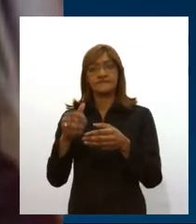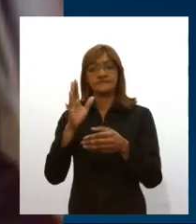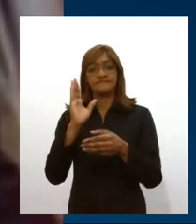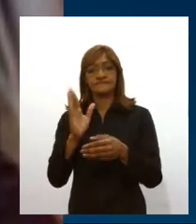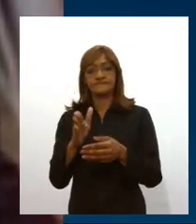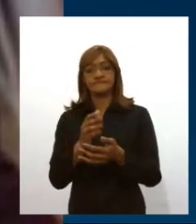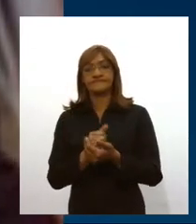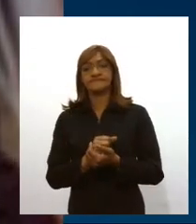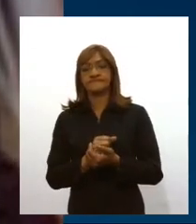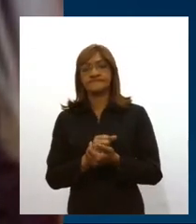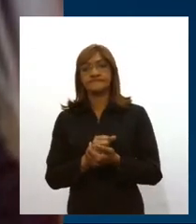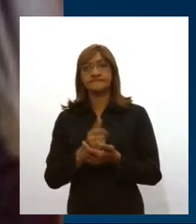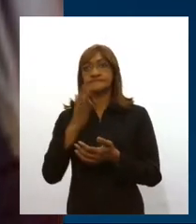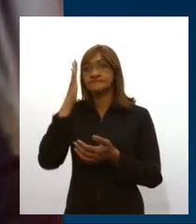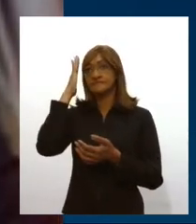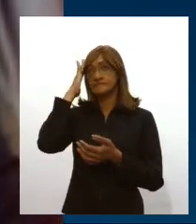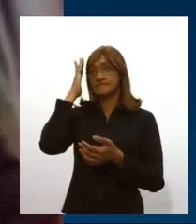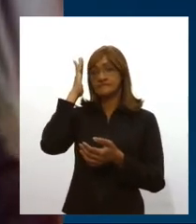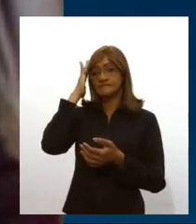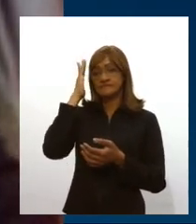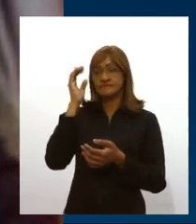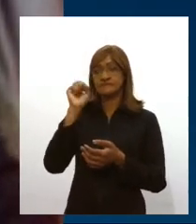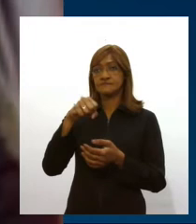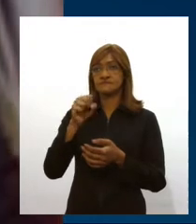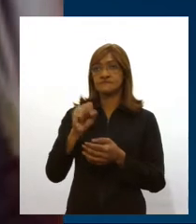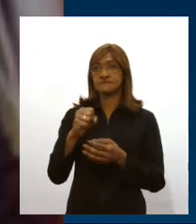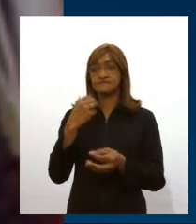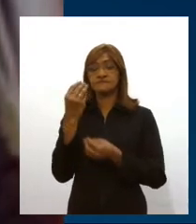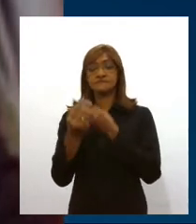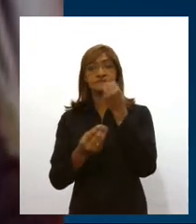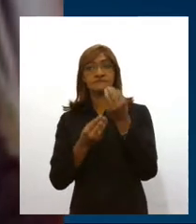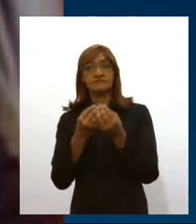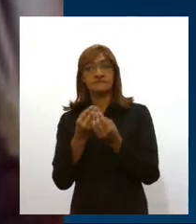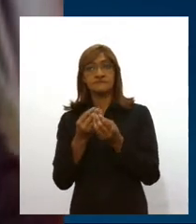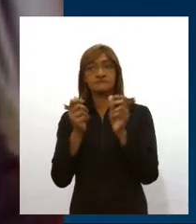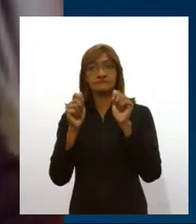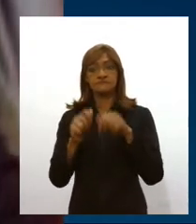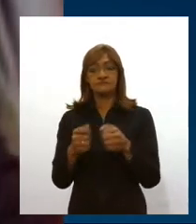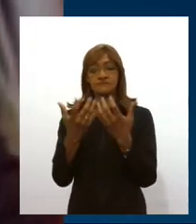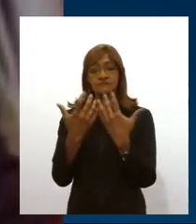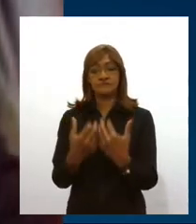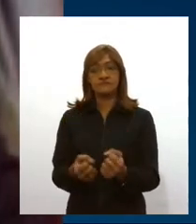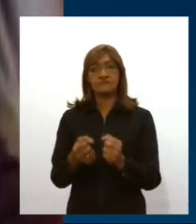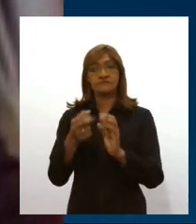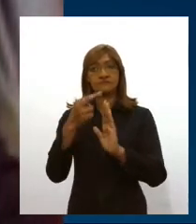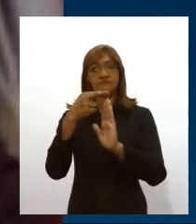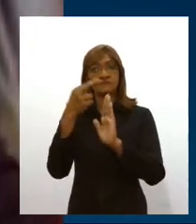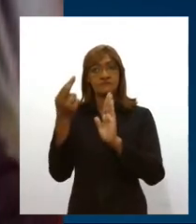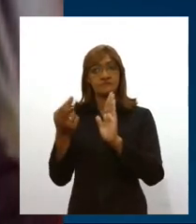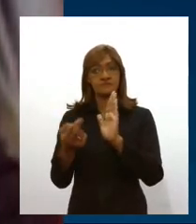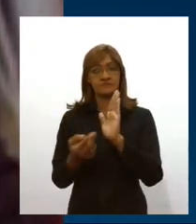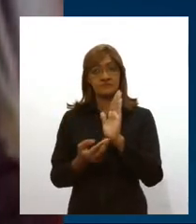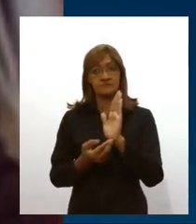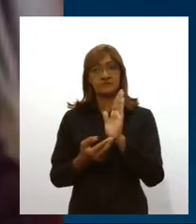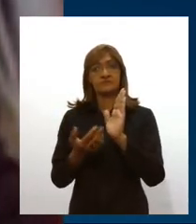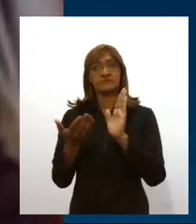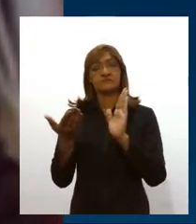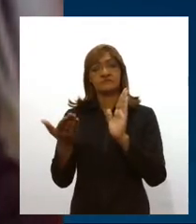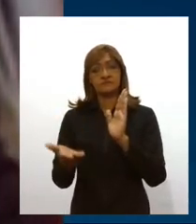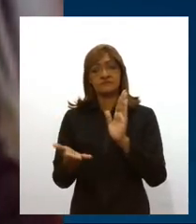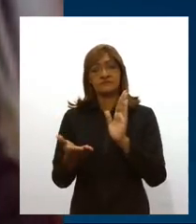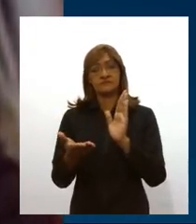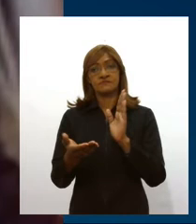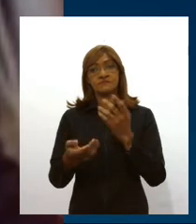ele tem um entendimento do nível de flexibilização que deve ser adotada das atividades